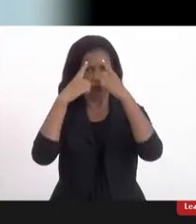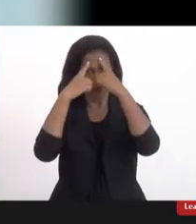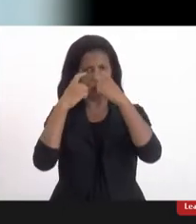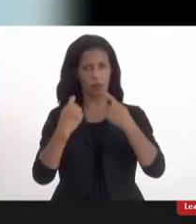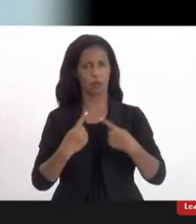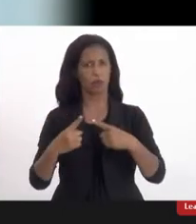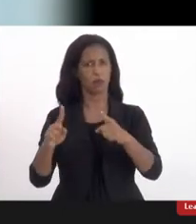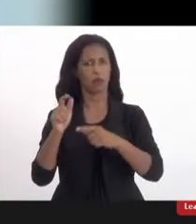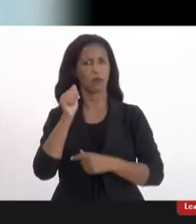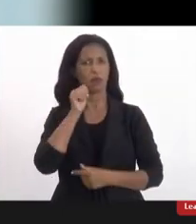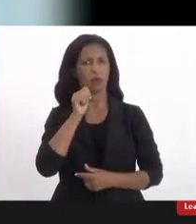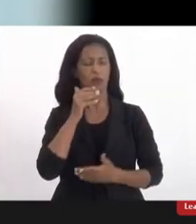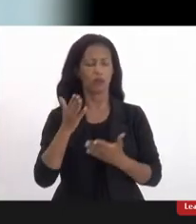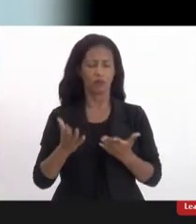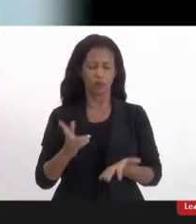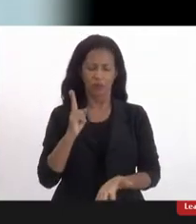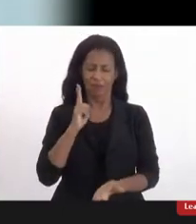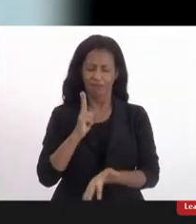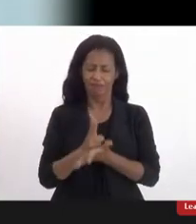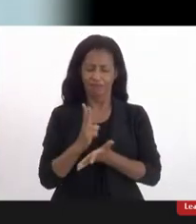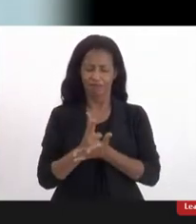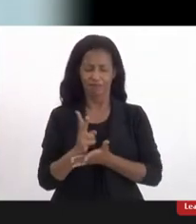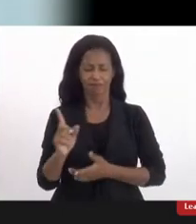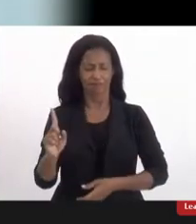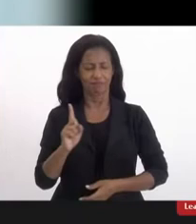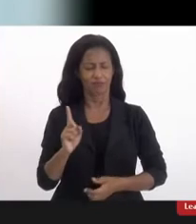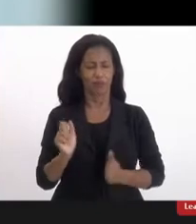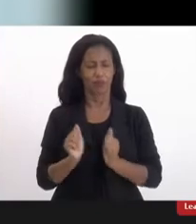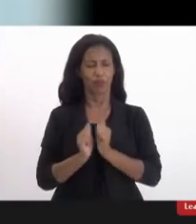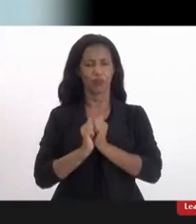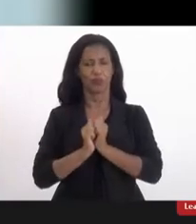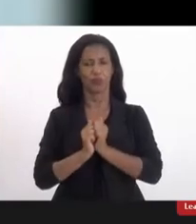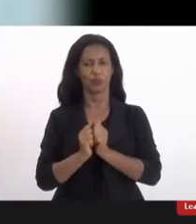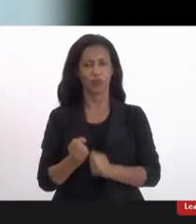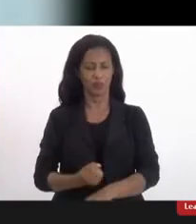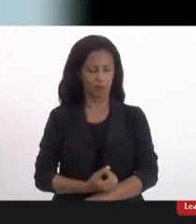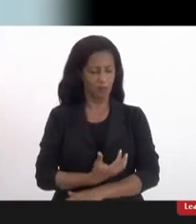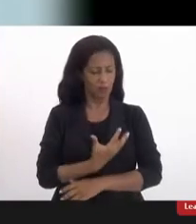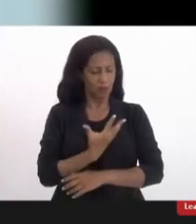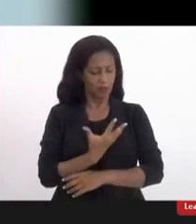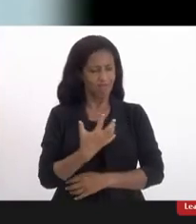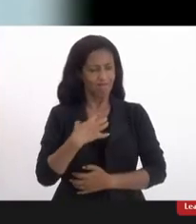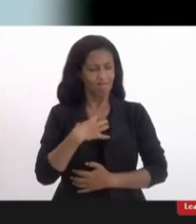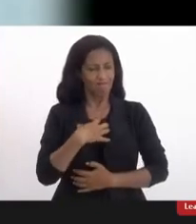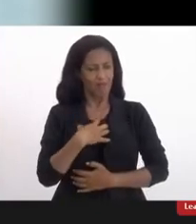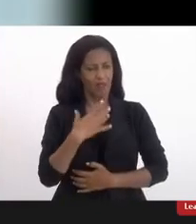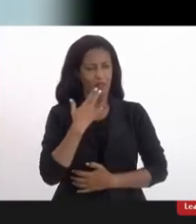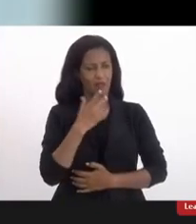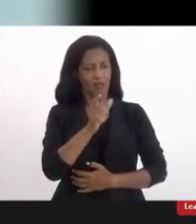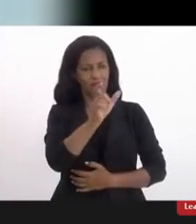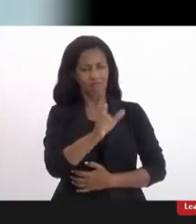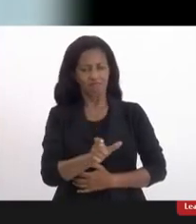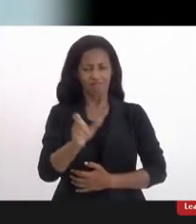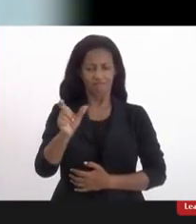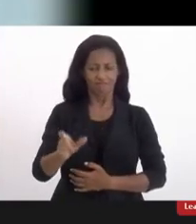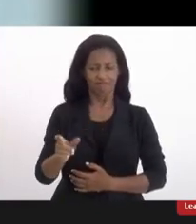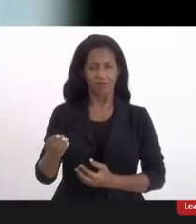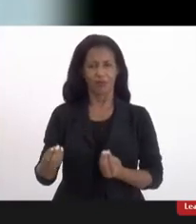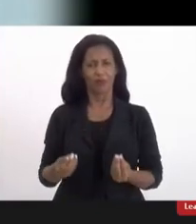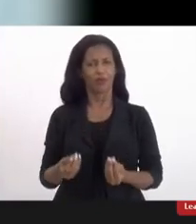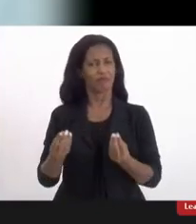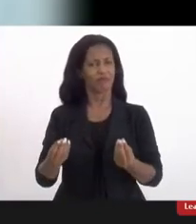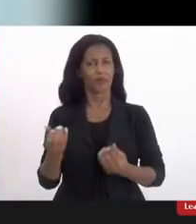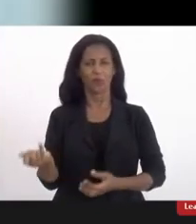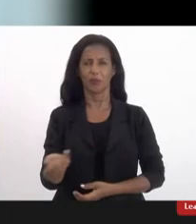estarão sempre presentes né ainda me emociono muito falando sobre elas foram muito importantes